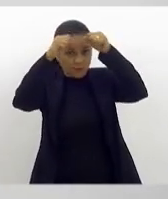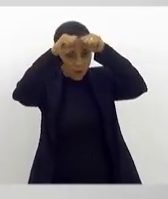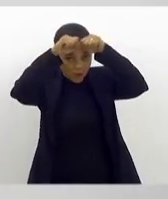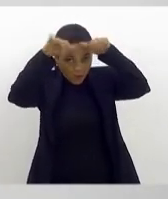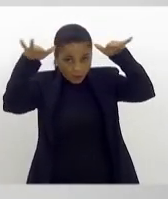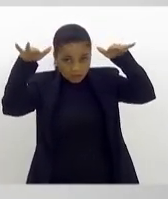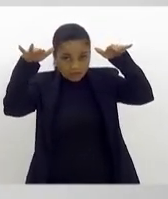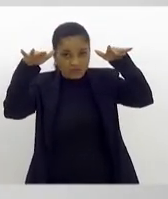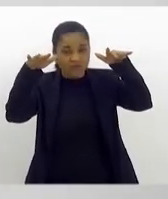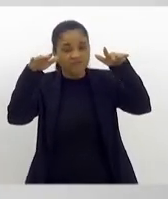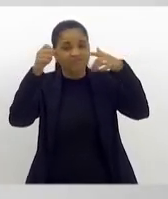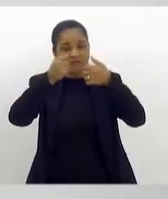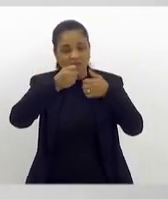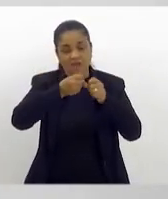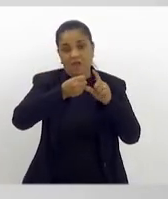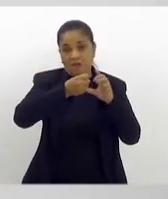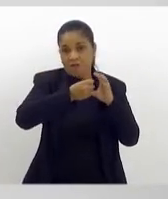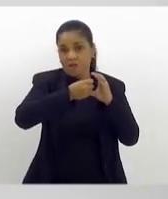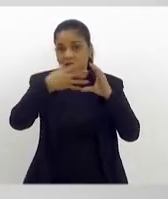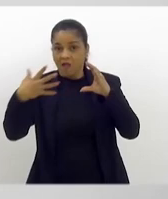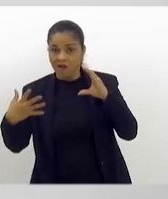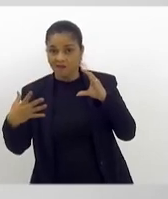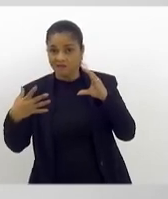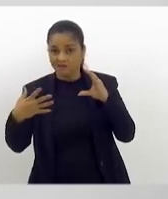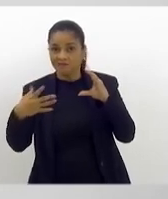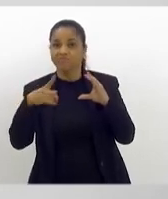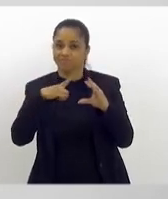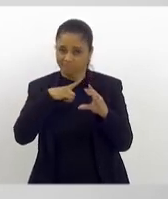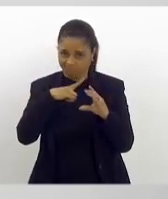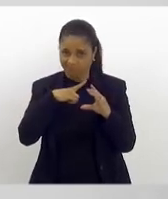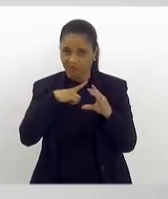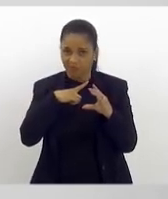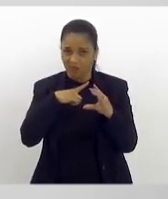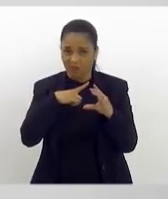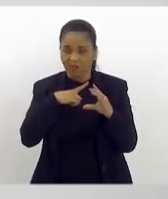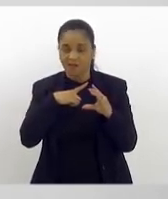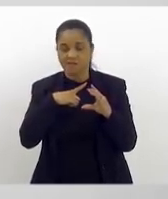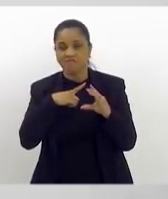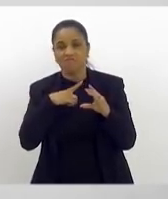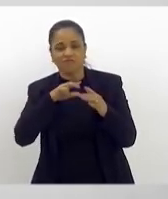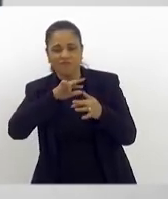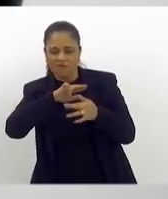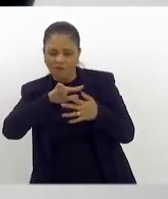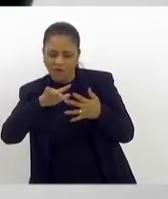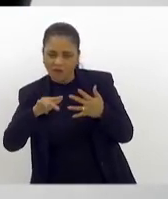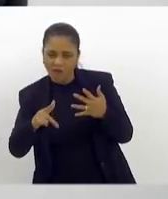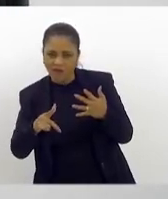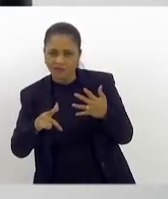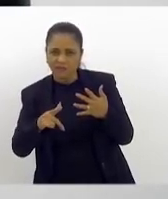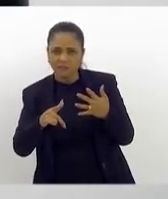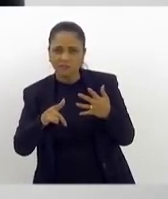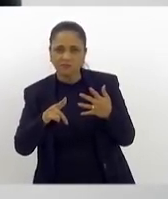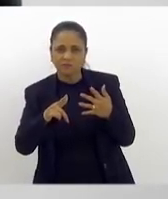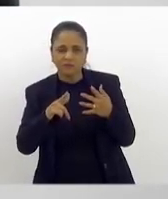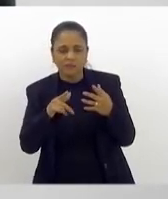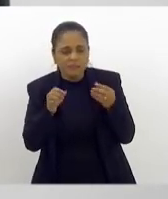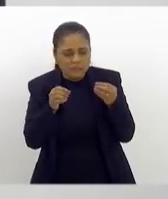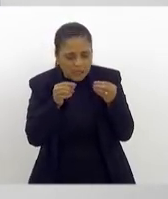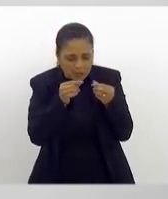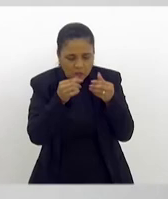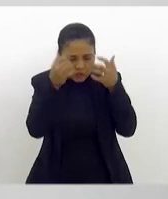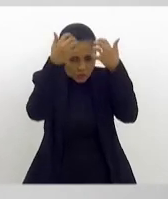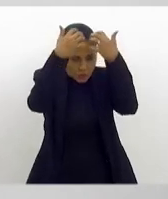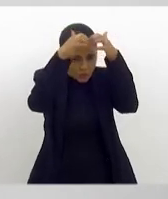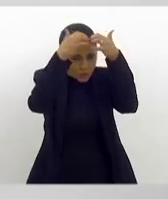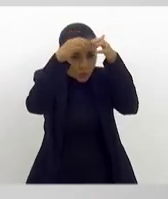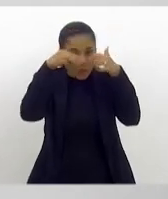algumas características, talvez um axônio mais espesso, alguns lugares com mais mielina, que é